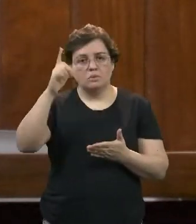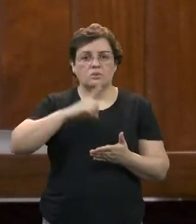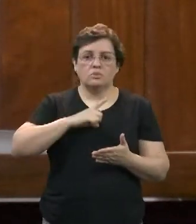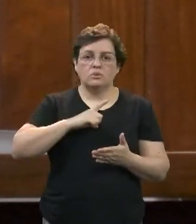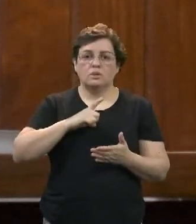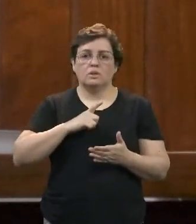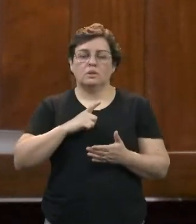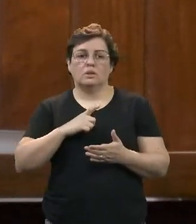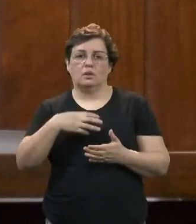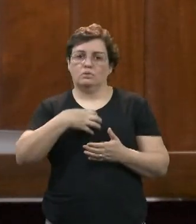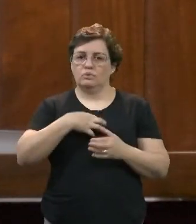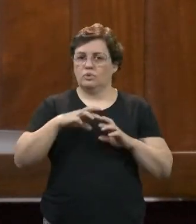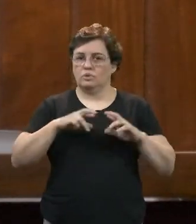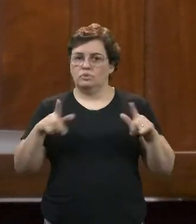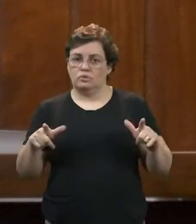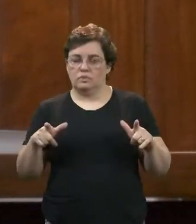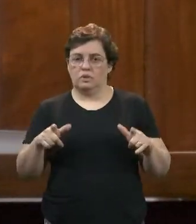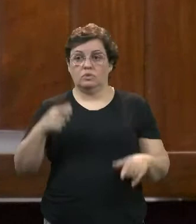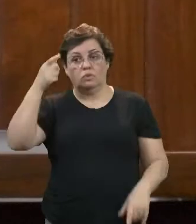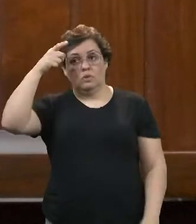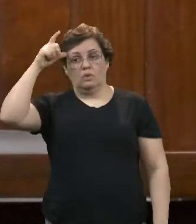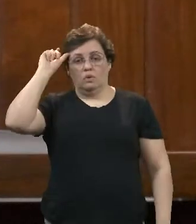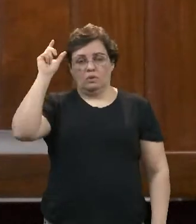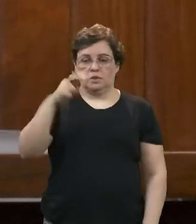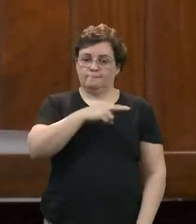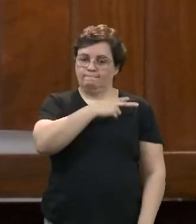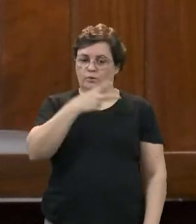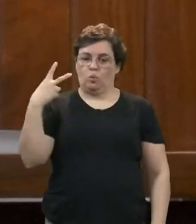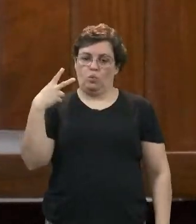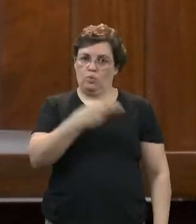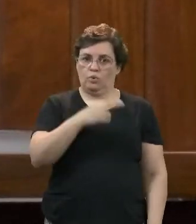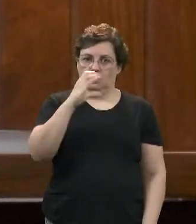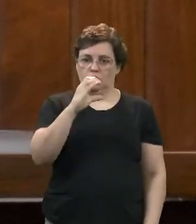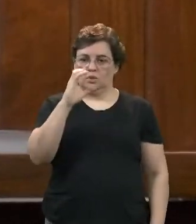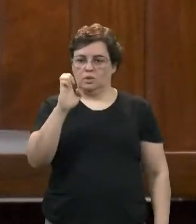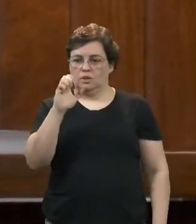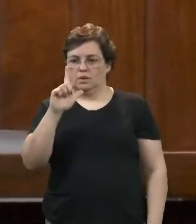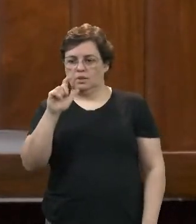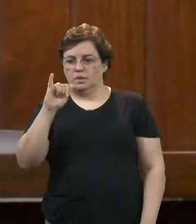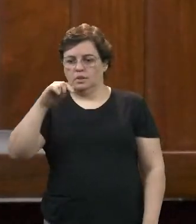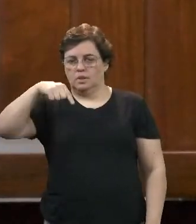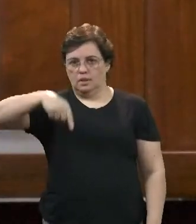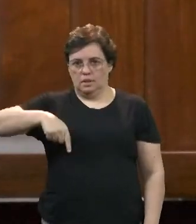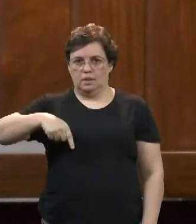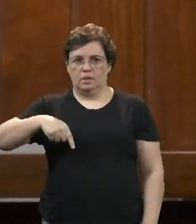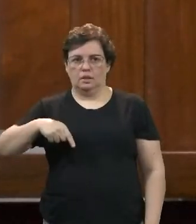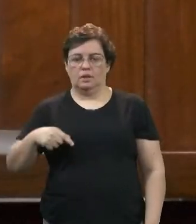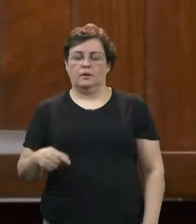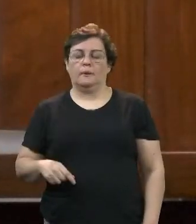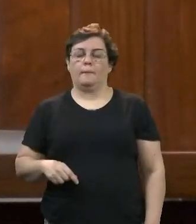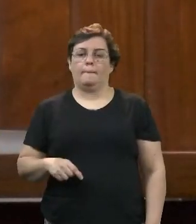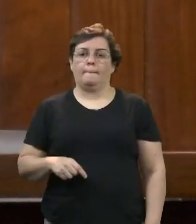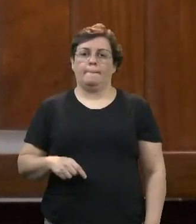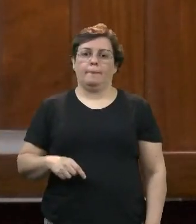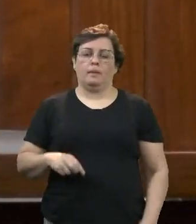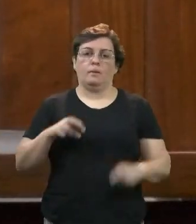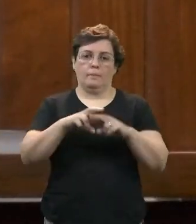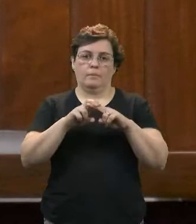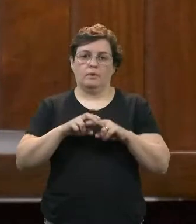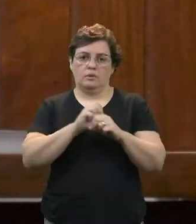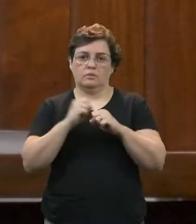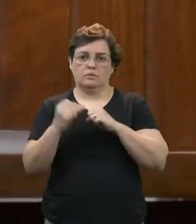foi ontem, recente, todas as linhas de crédito tendem, ao longo do tempo, e considerando inclusive a situação da pandemia,